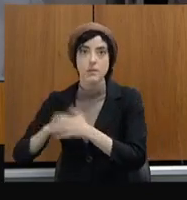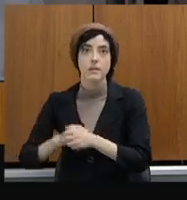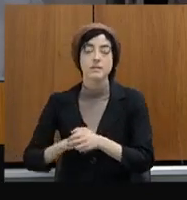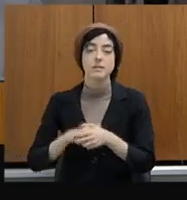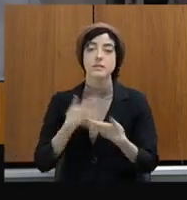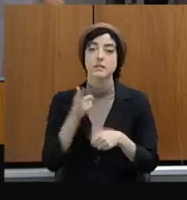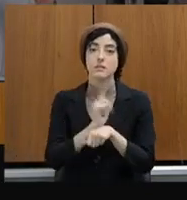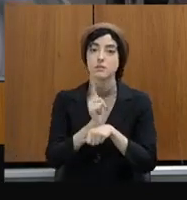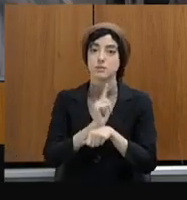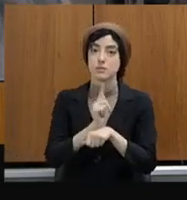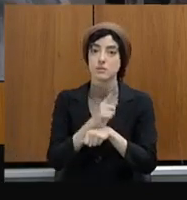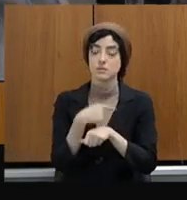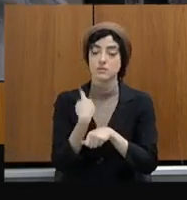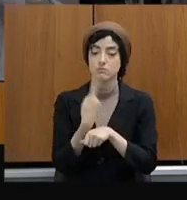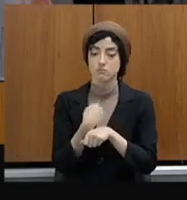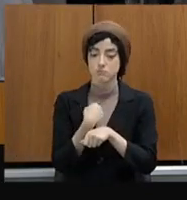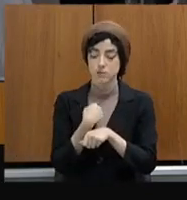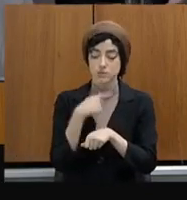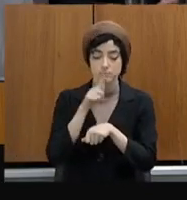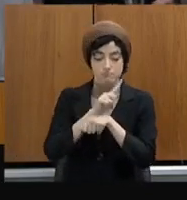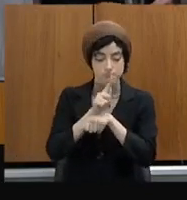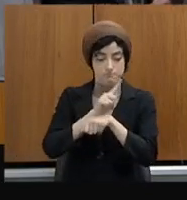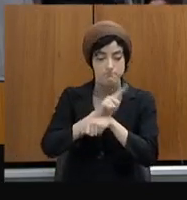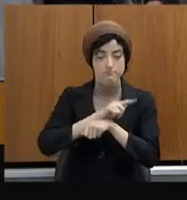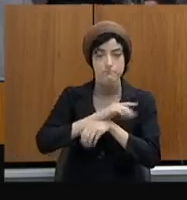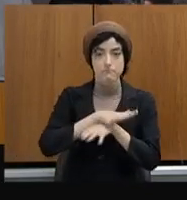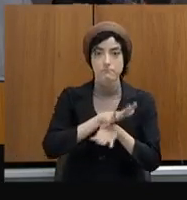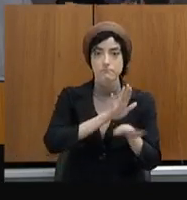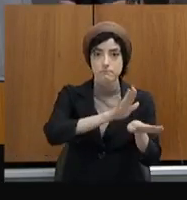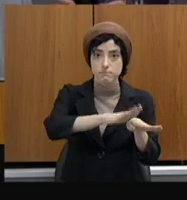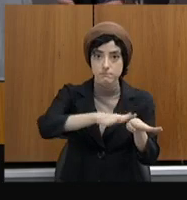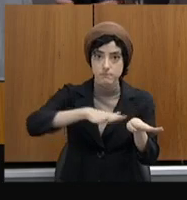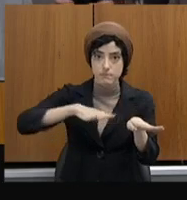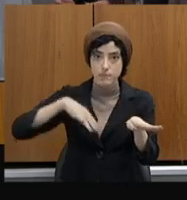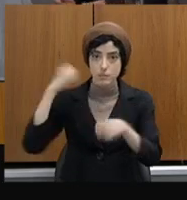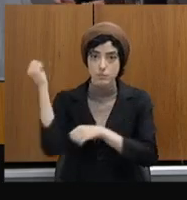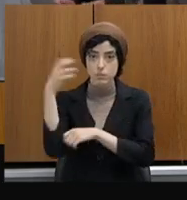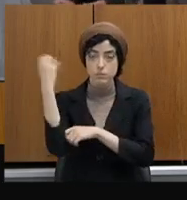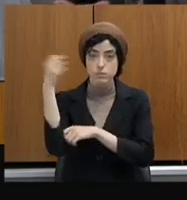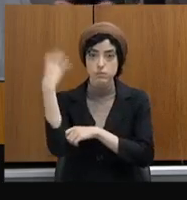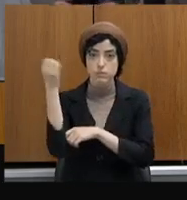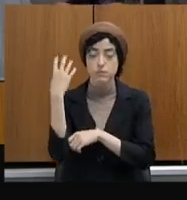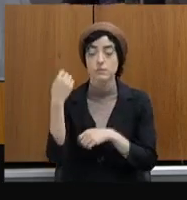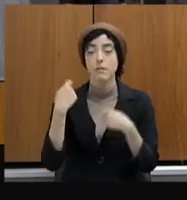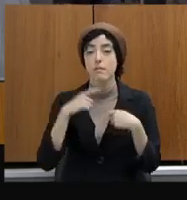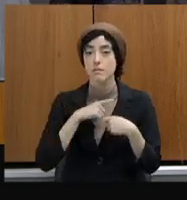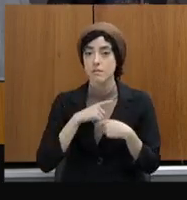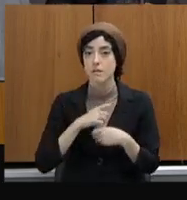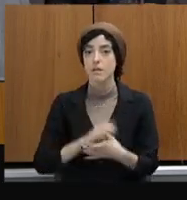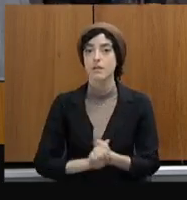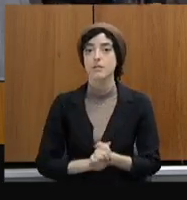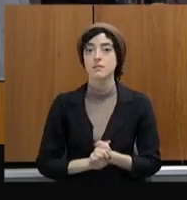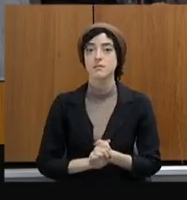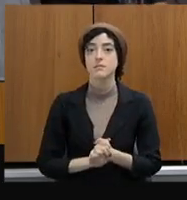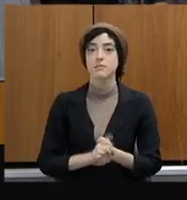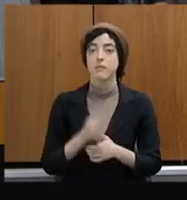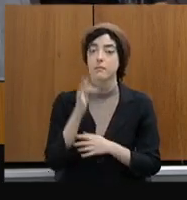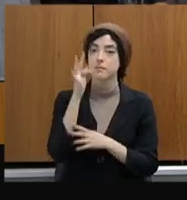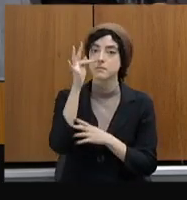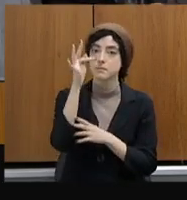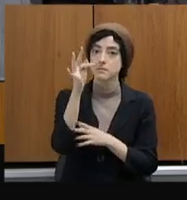da frota ainda contará nos próximos dias com mais ingressos, com veículos